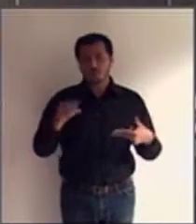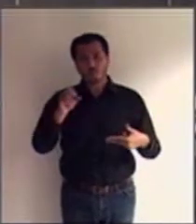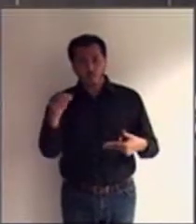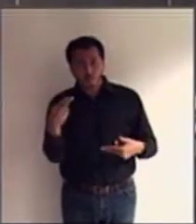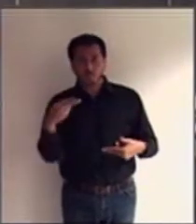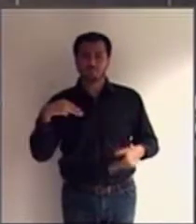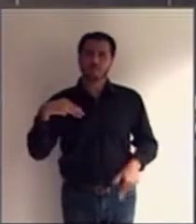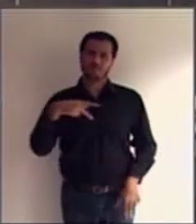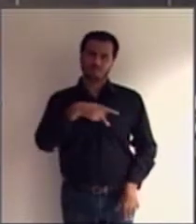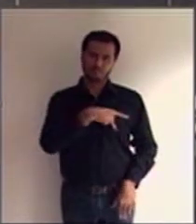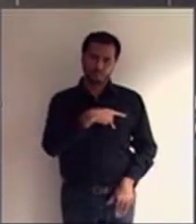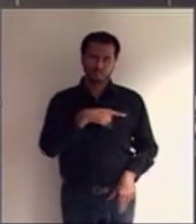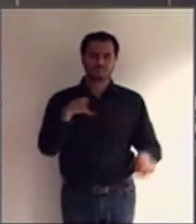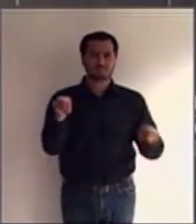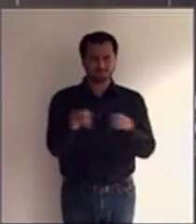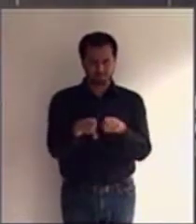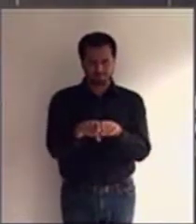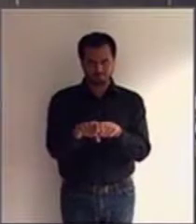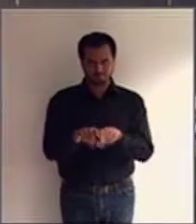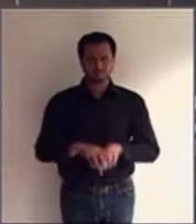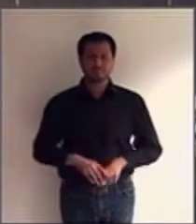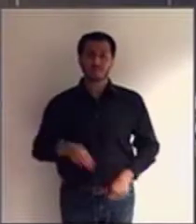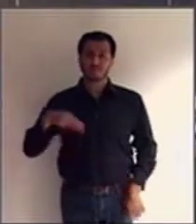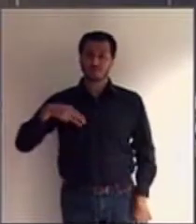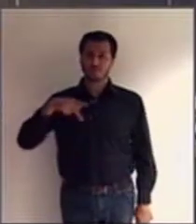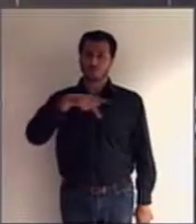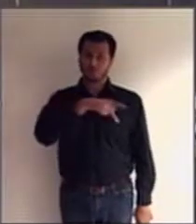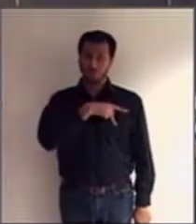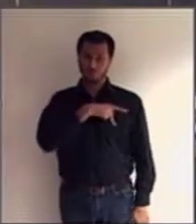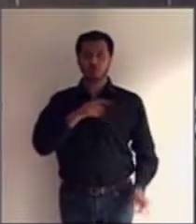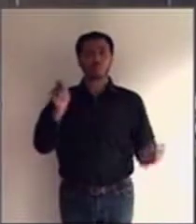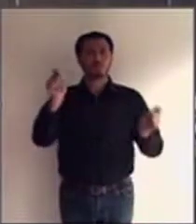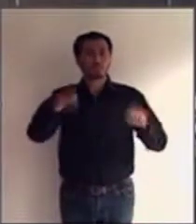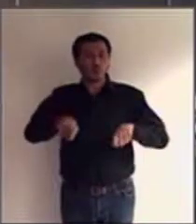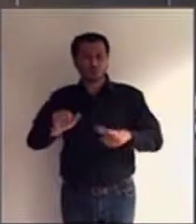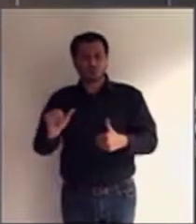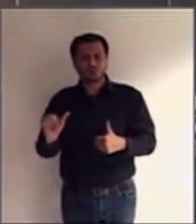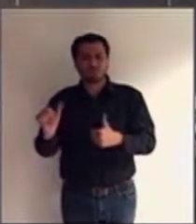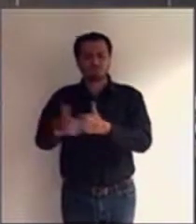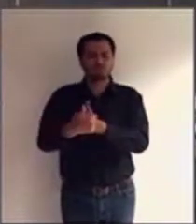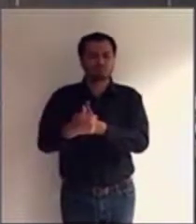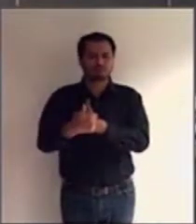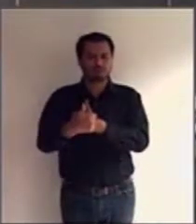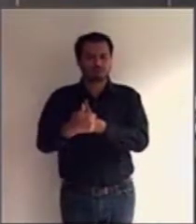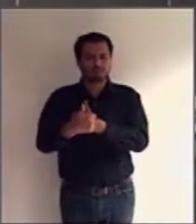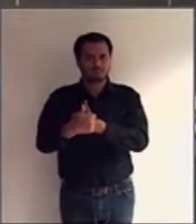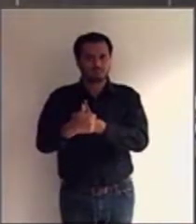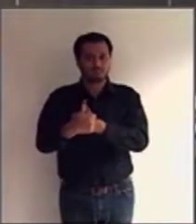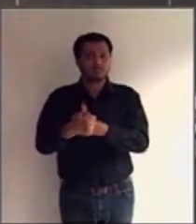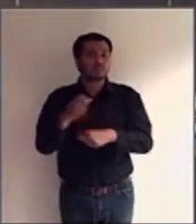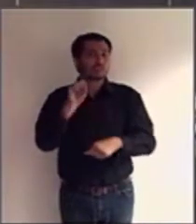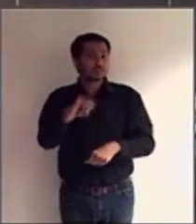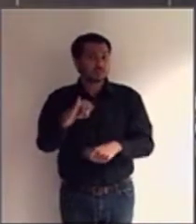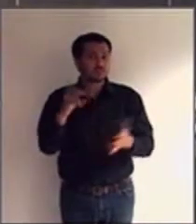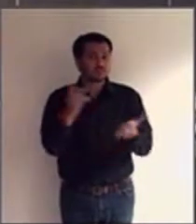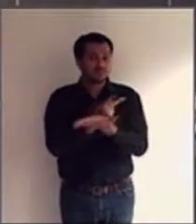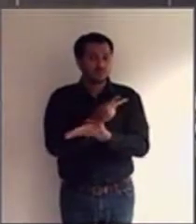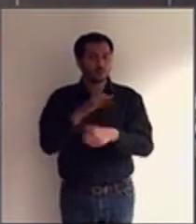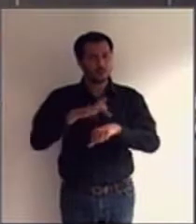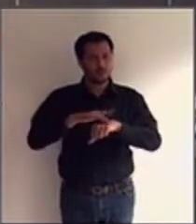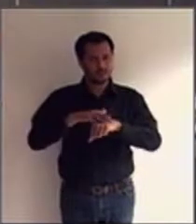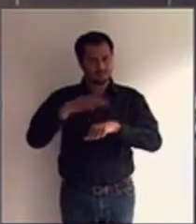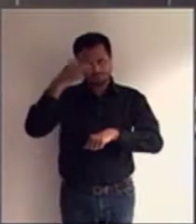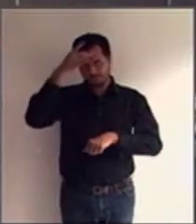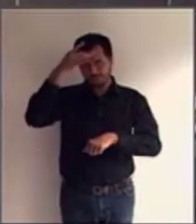O Ministério Público poderá promover a interdição em caso de doença mental grave se não